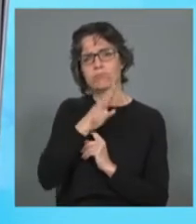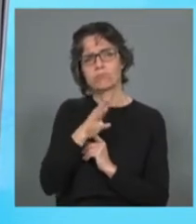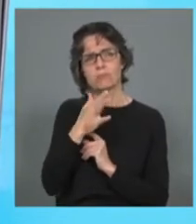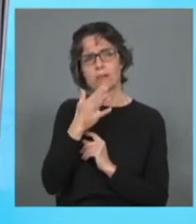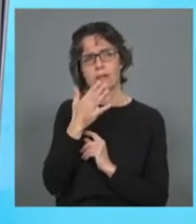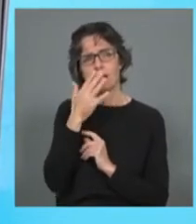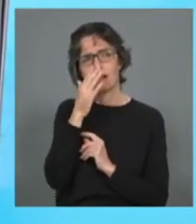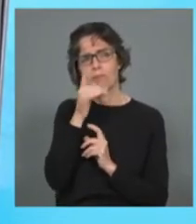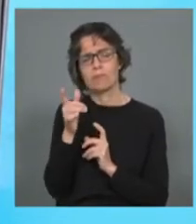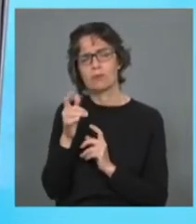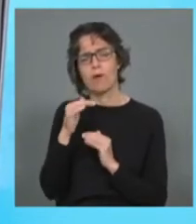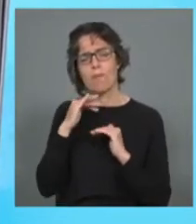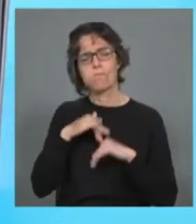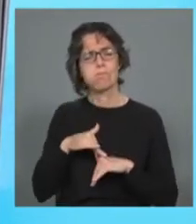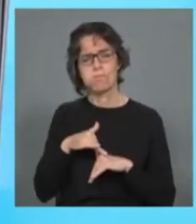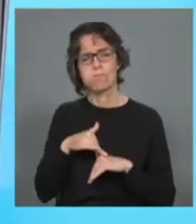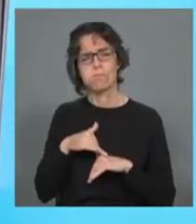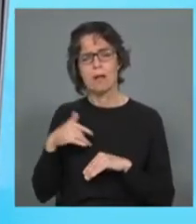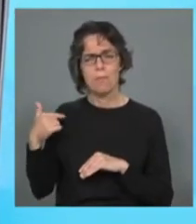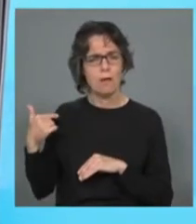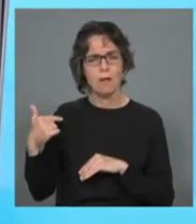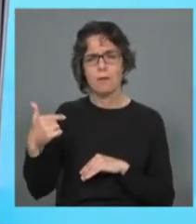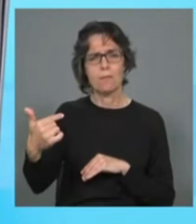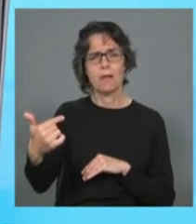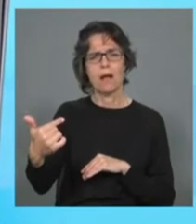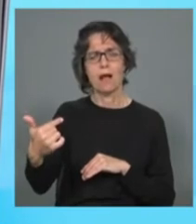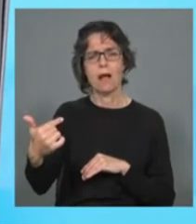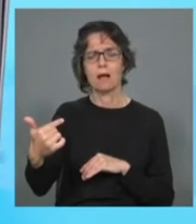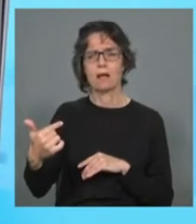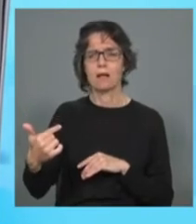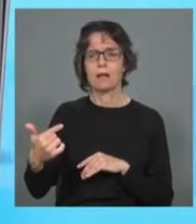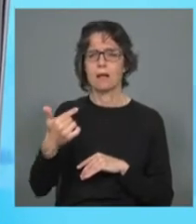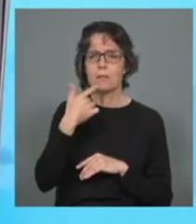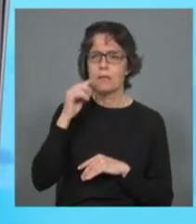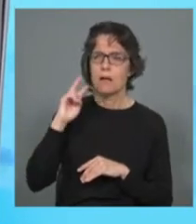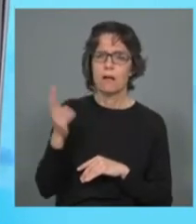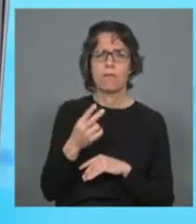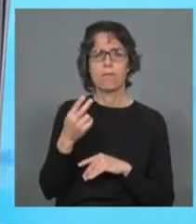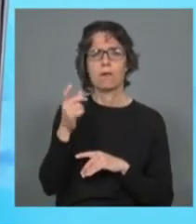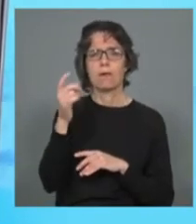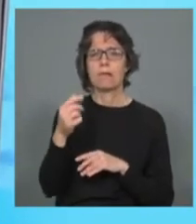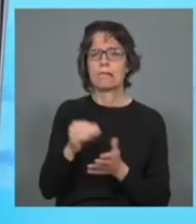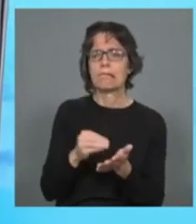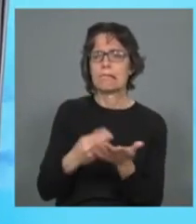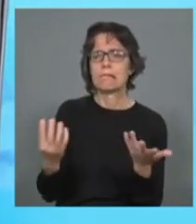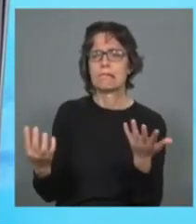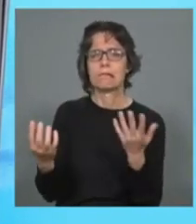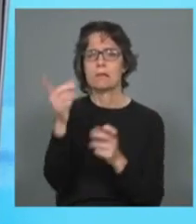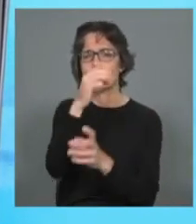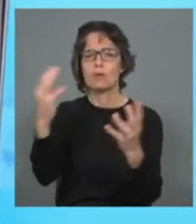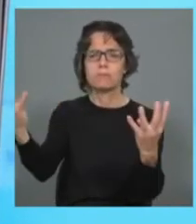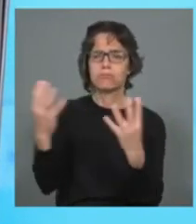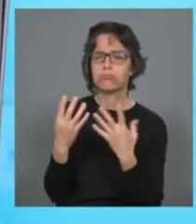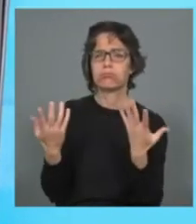beira da depressão, porque são confrontadas todos os dias com pessoas que batem à porta e que precisam de ajuda, e que não têm como ajudar,